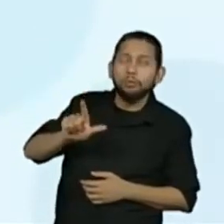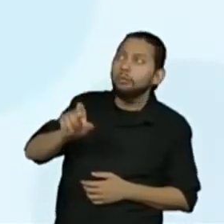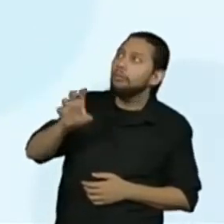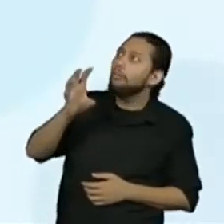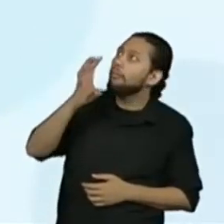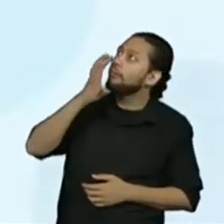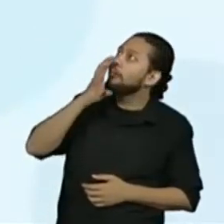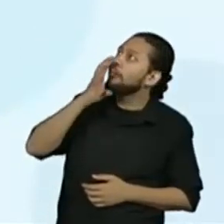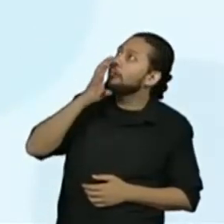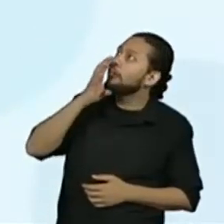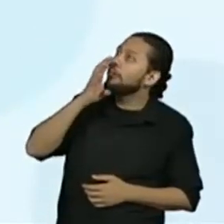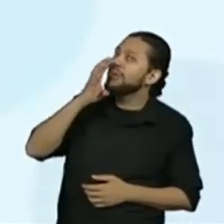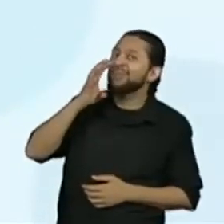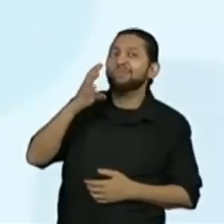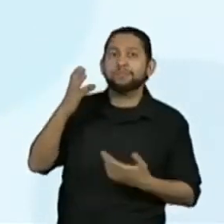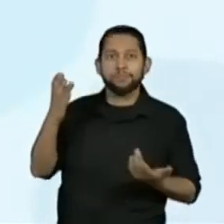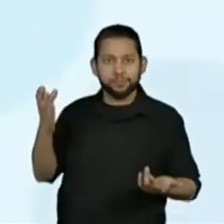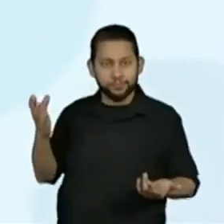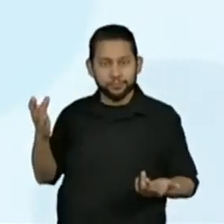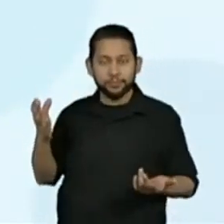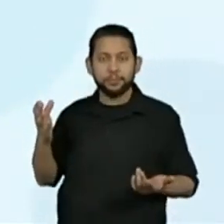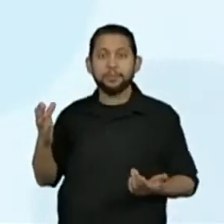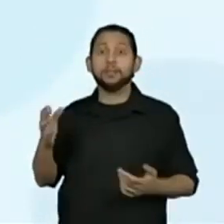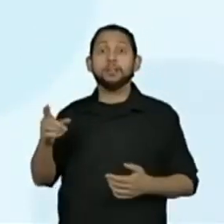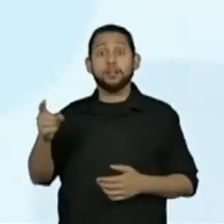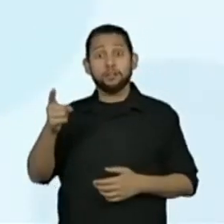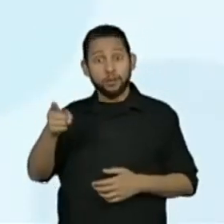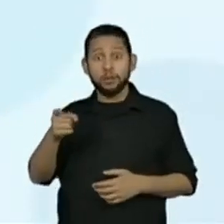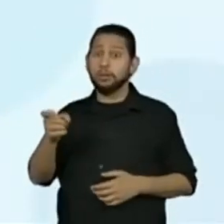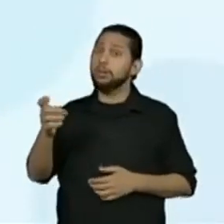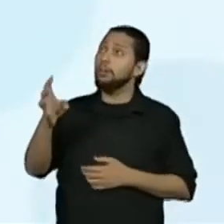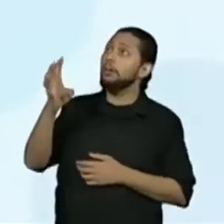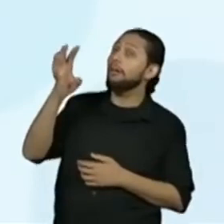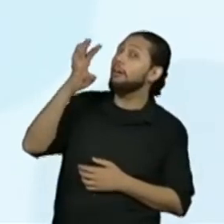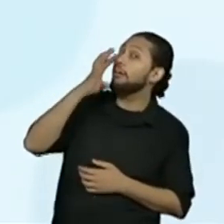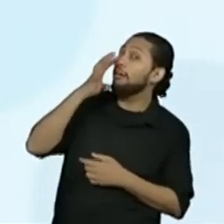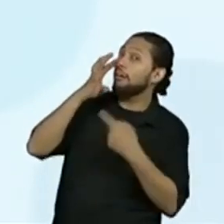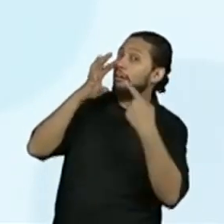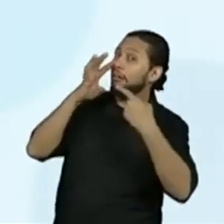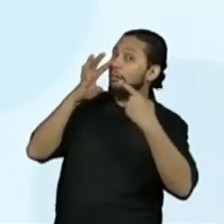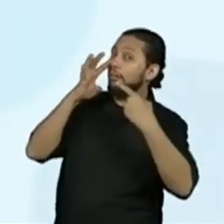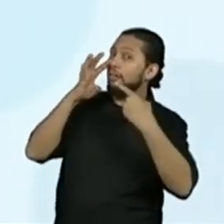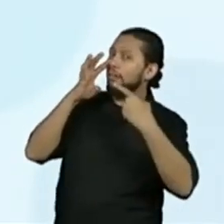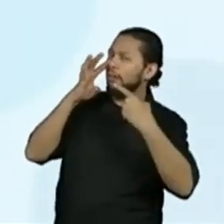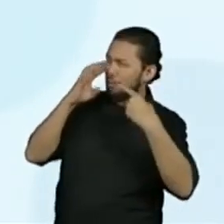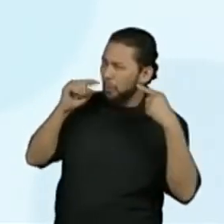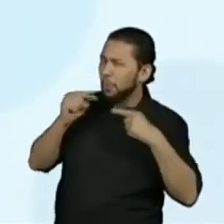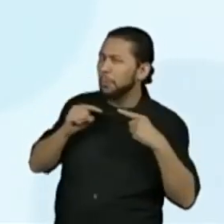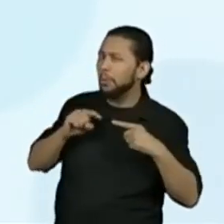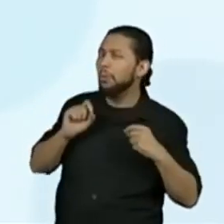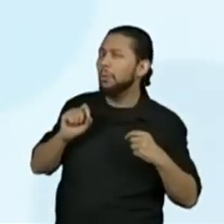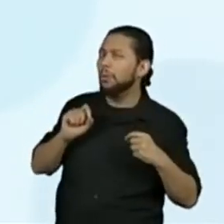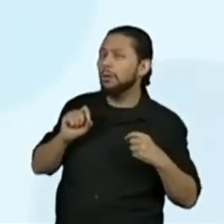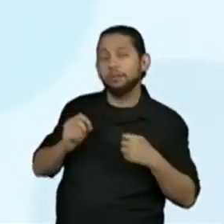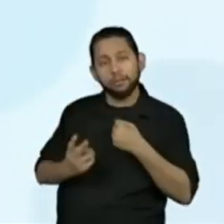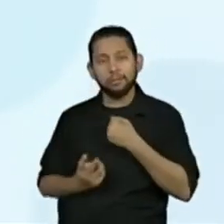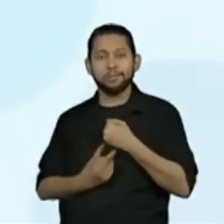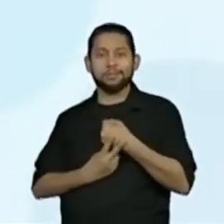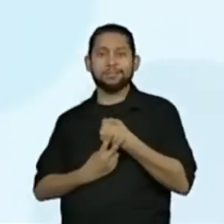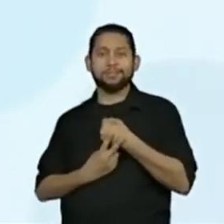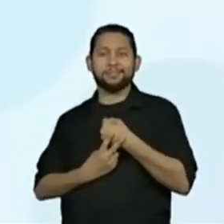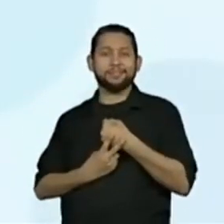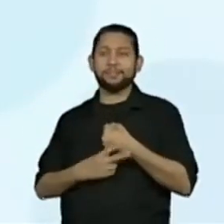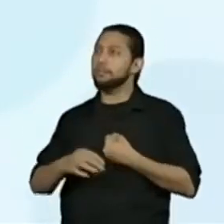Então, admirou é uma ação. Se é uma ação, é verbo. Os